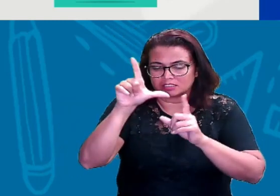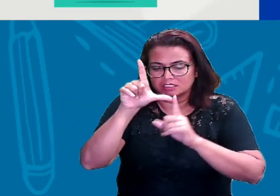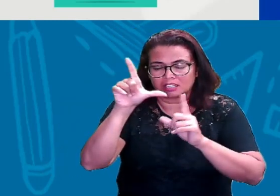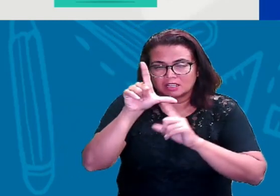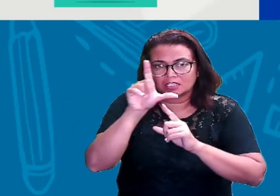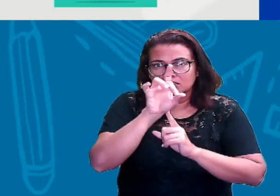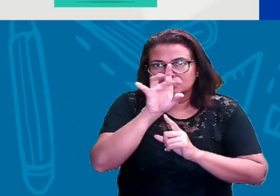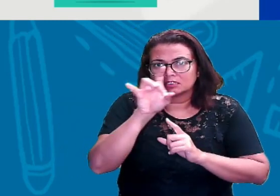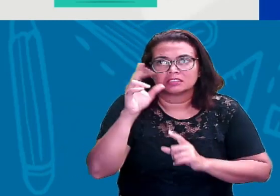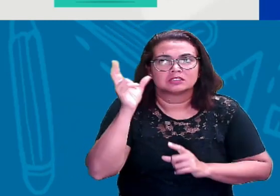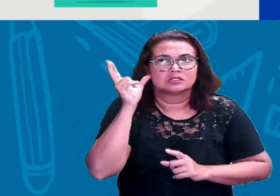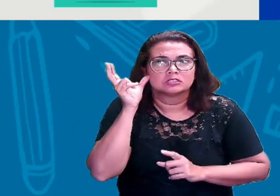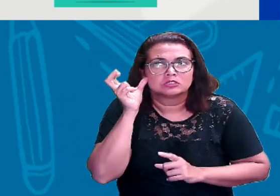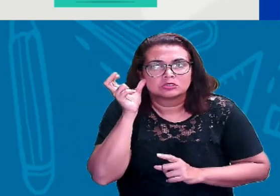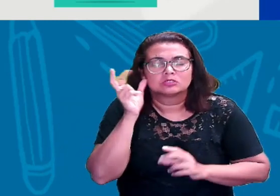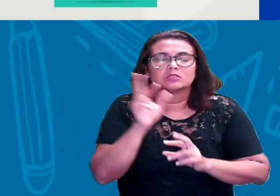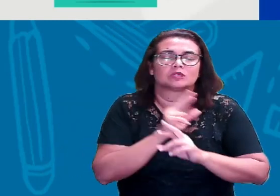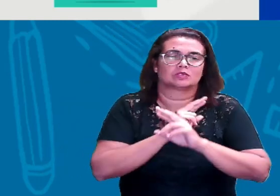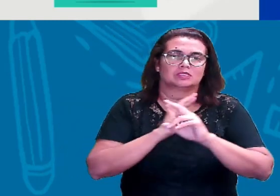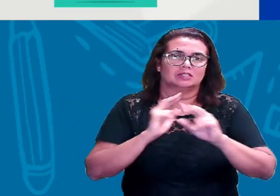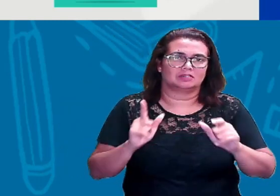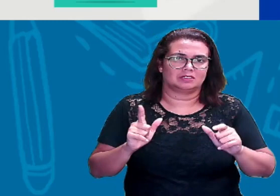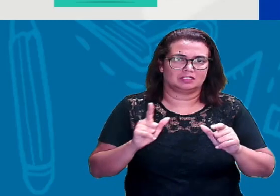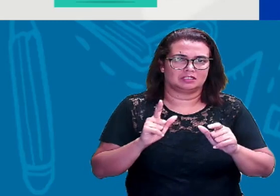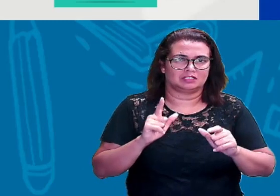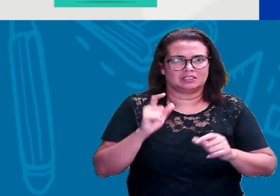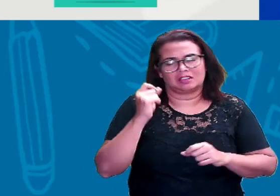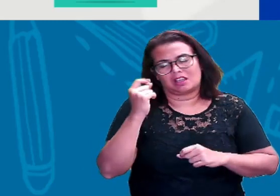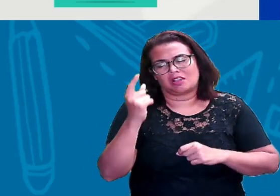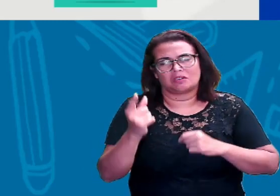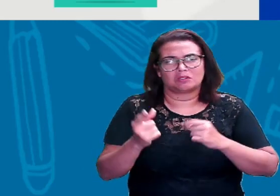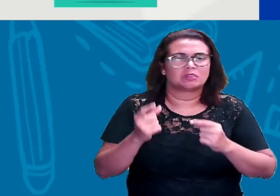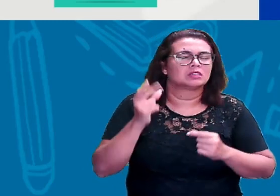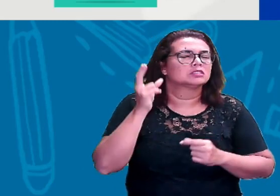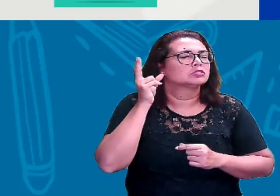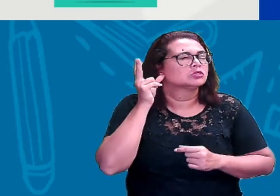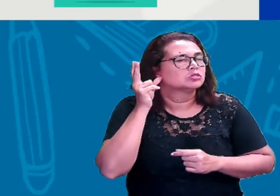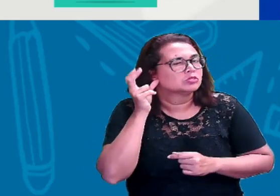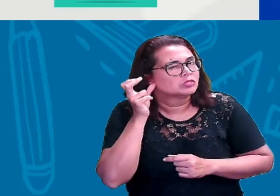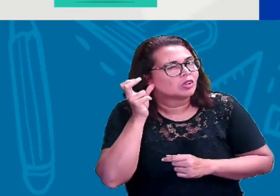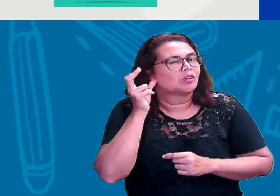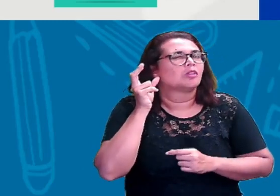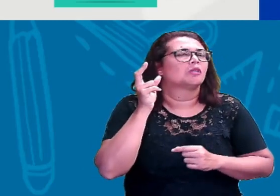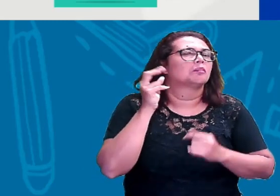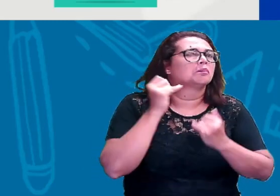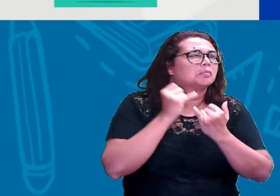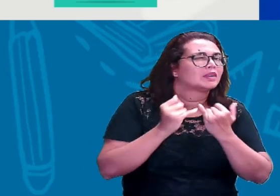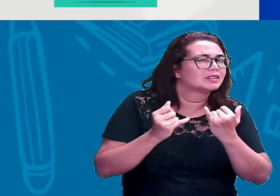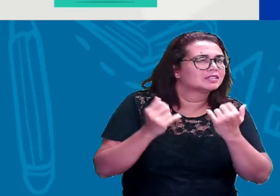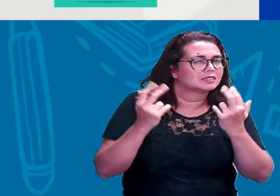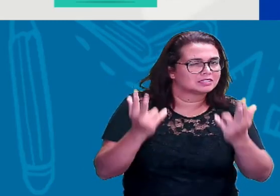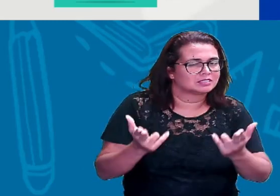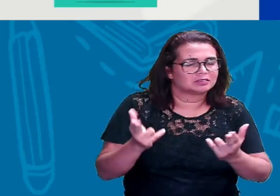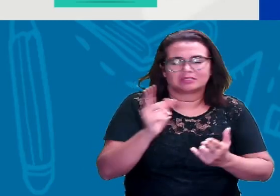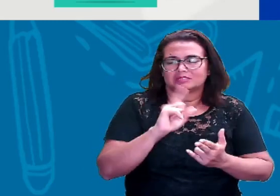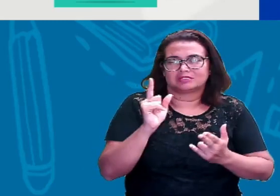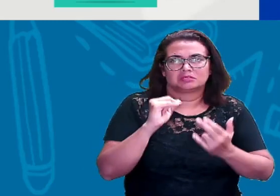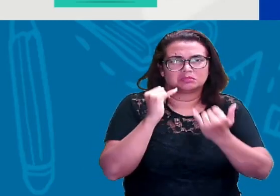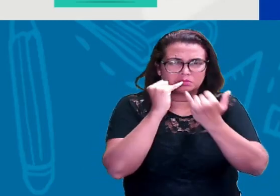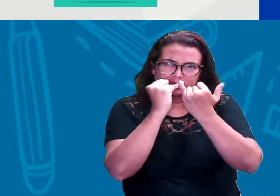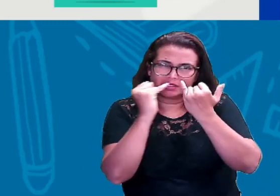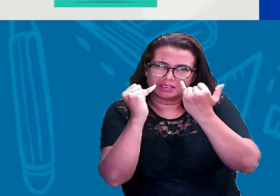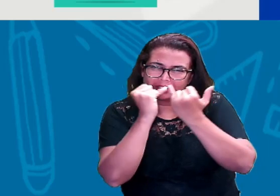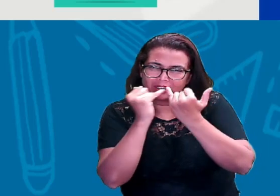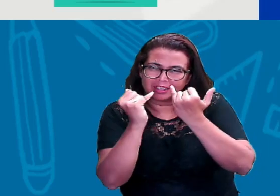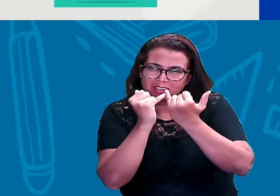algumas são parecidas até com o som, mas nenhuma é igual a outra, certo? Aquelas